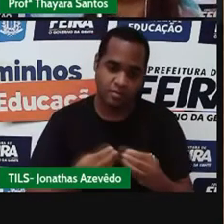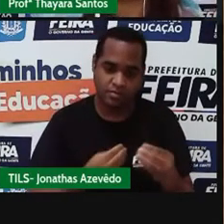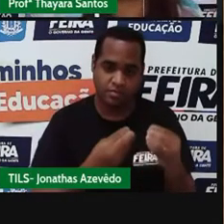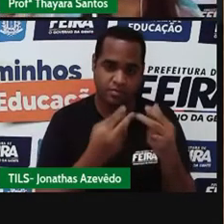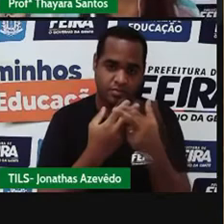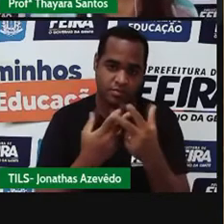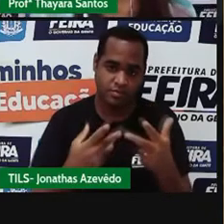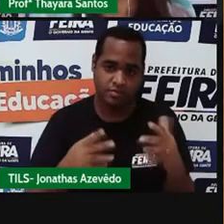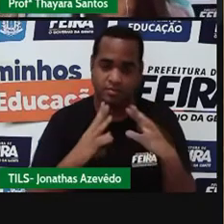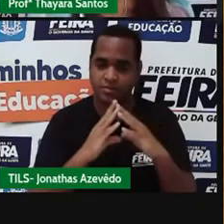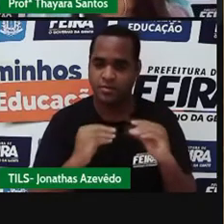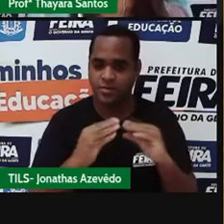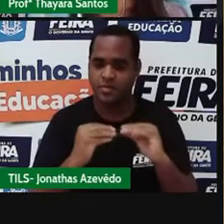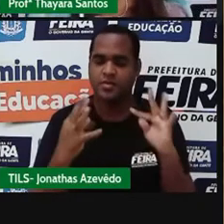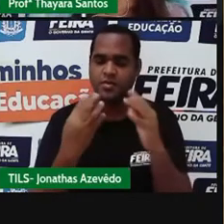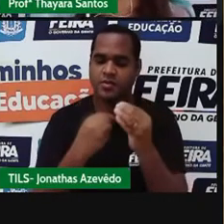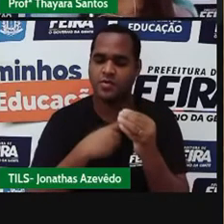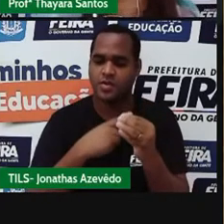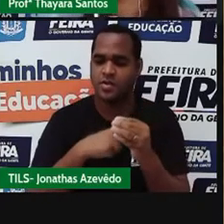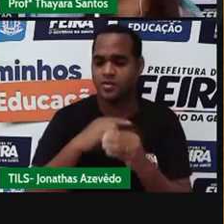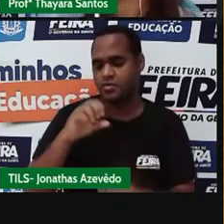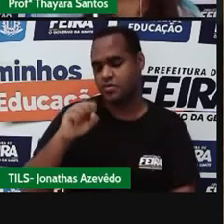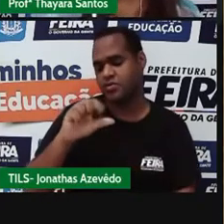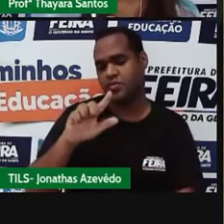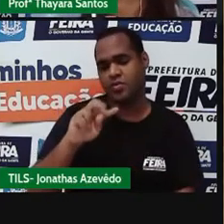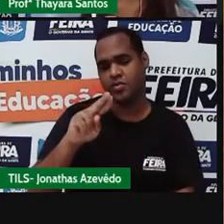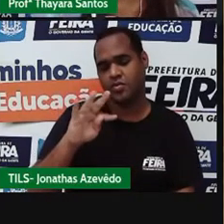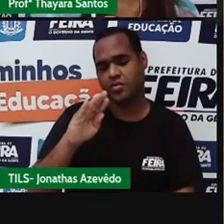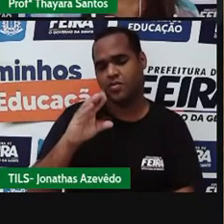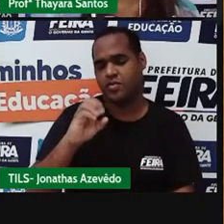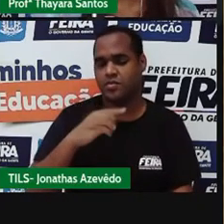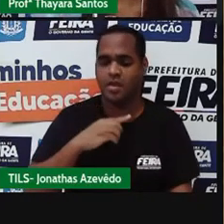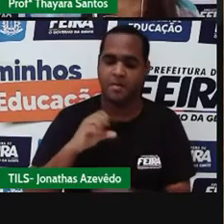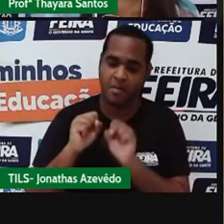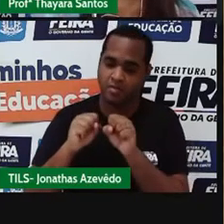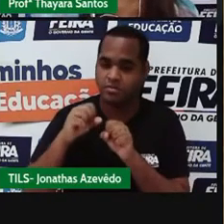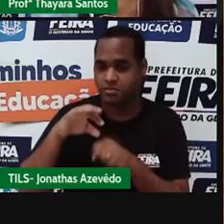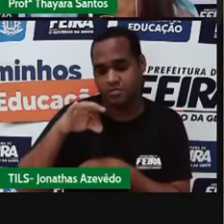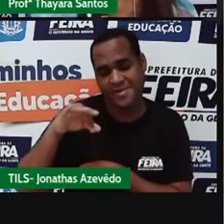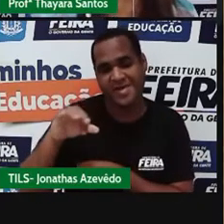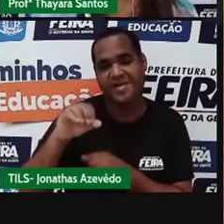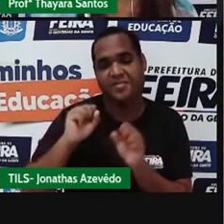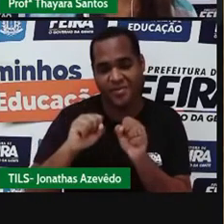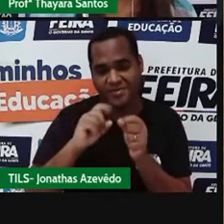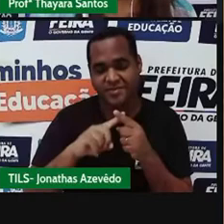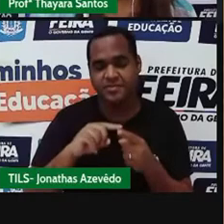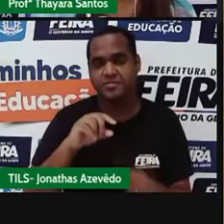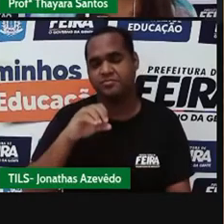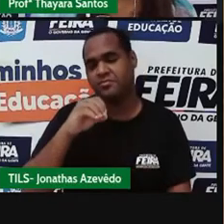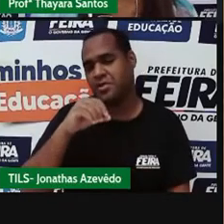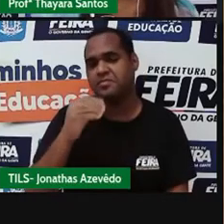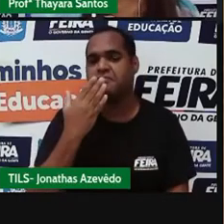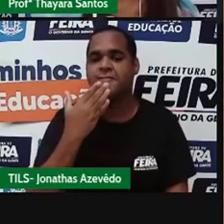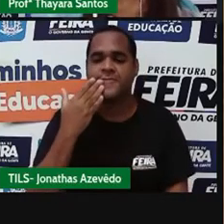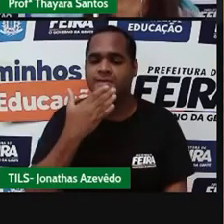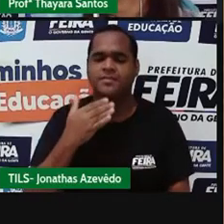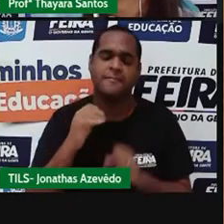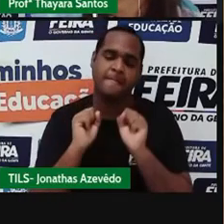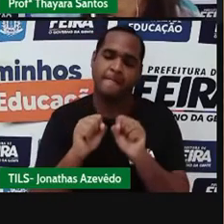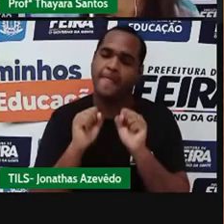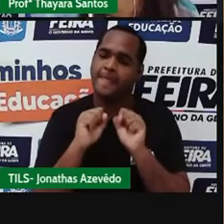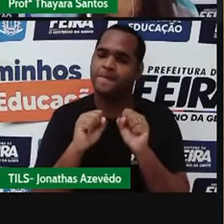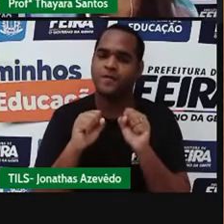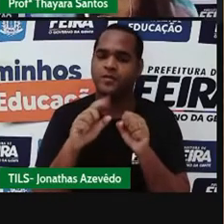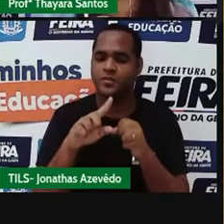solvente, e a gente tem o soluto, que pode ser a areia, pode ser o sal, pode ser o açúcar, mas como a gente está